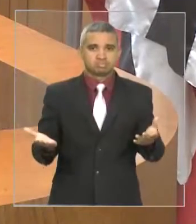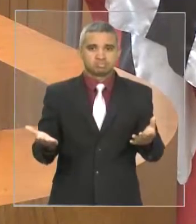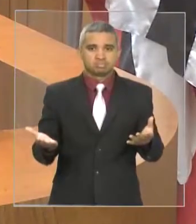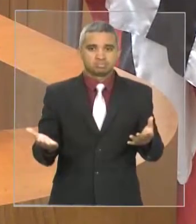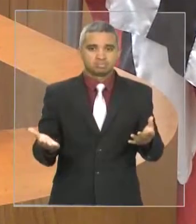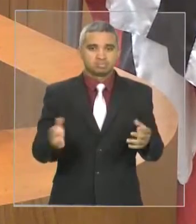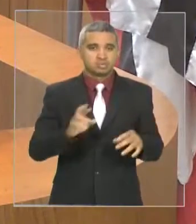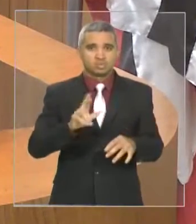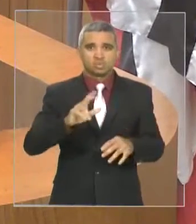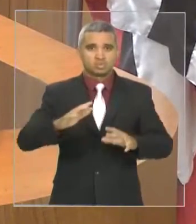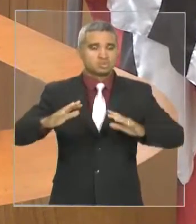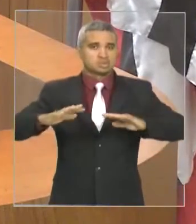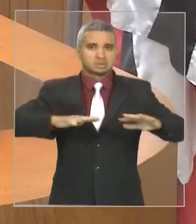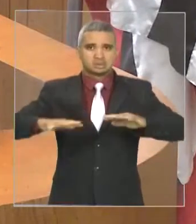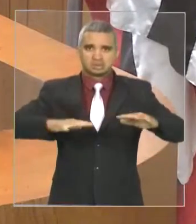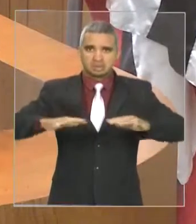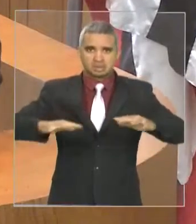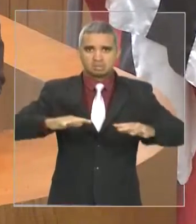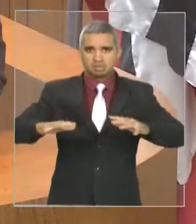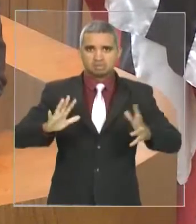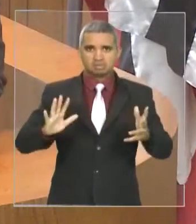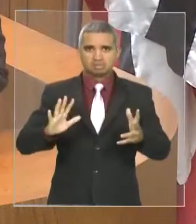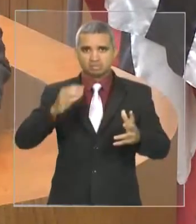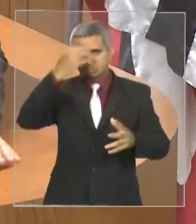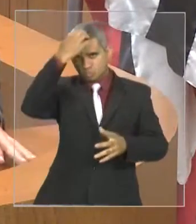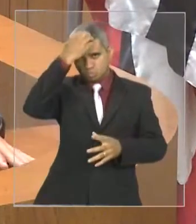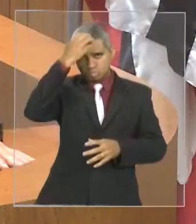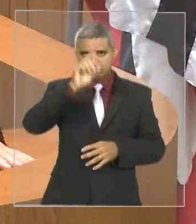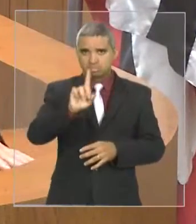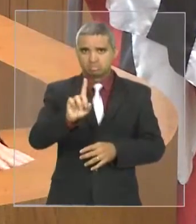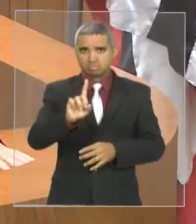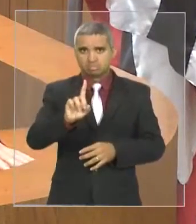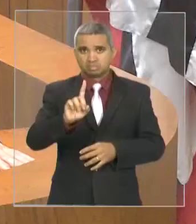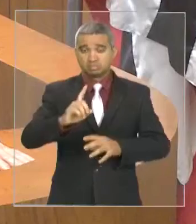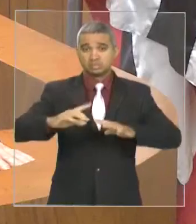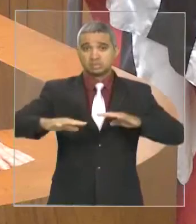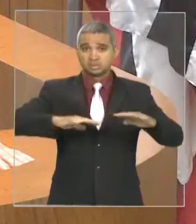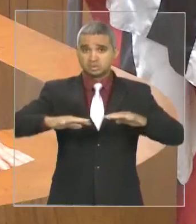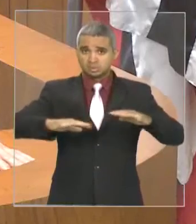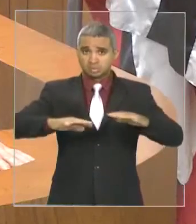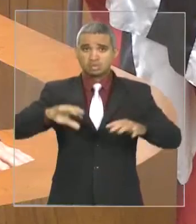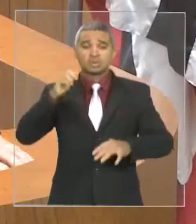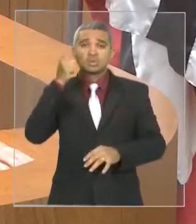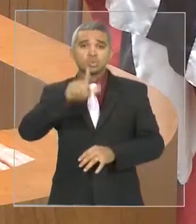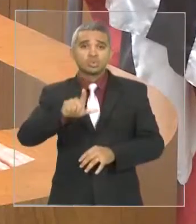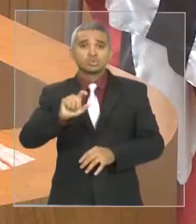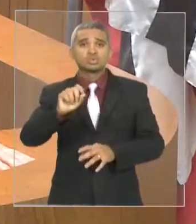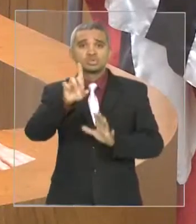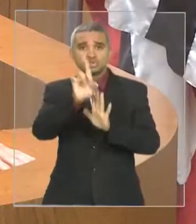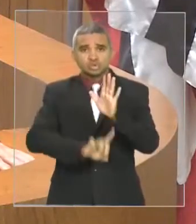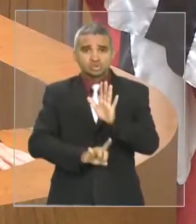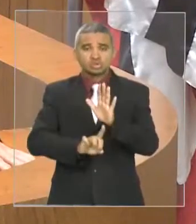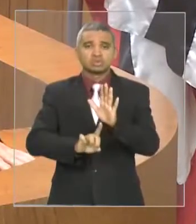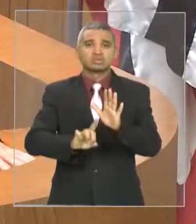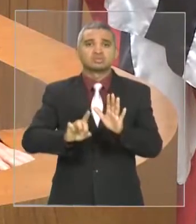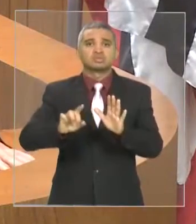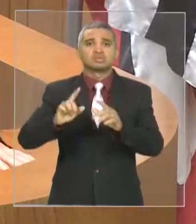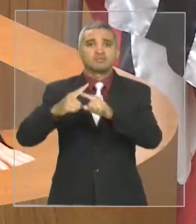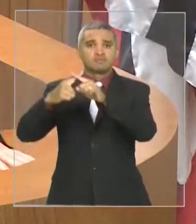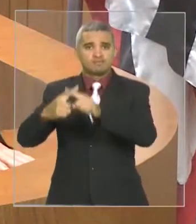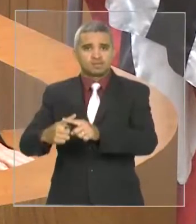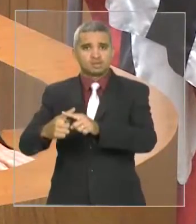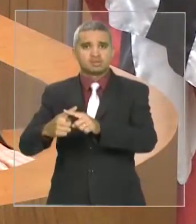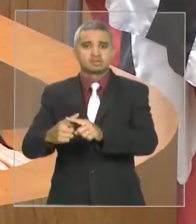não foi o Sampaio. O Sampaio conquistou em campo o direito de estar na final do segundo turno, aliás, ganho,